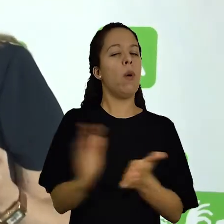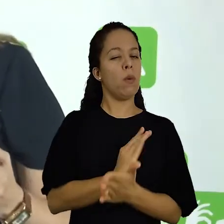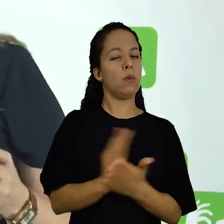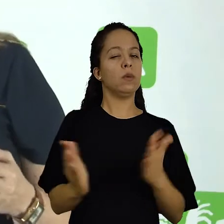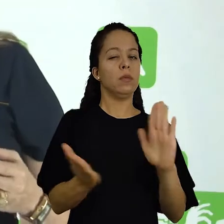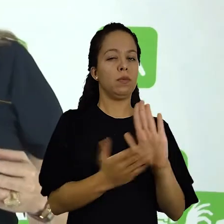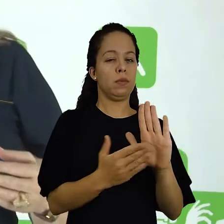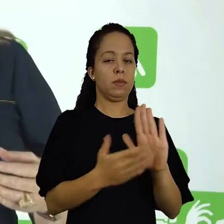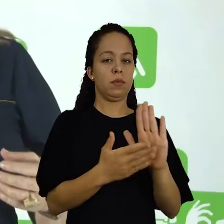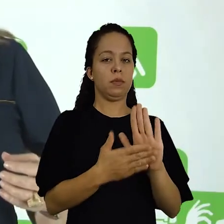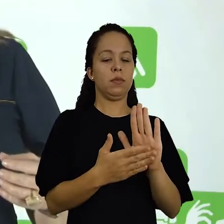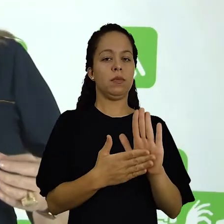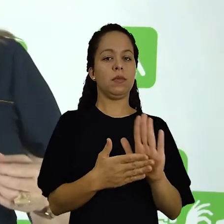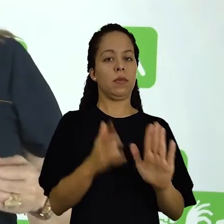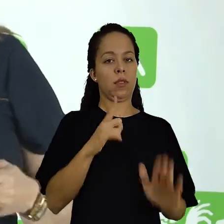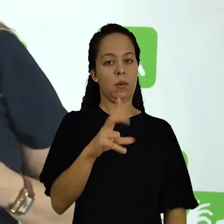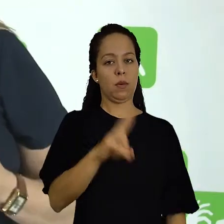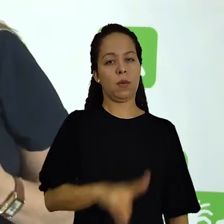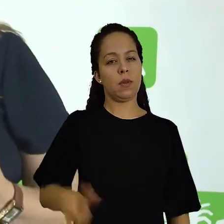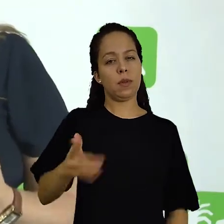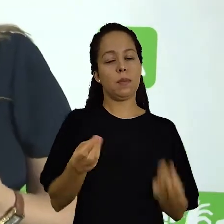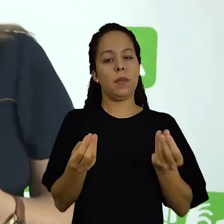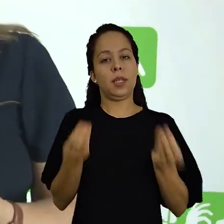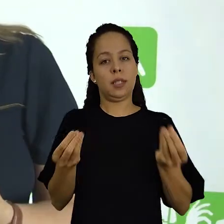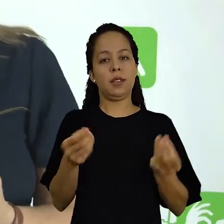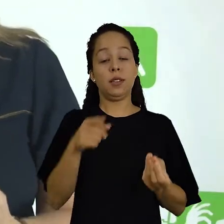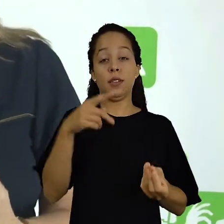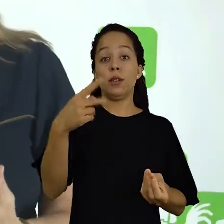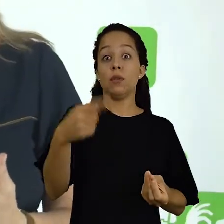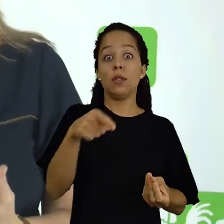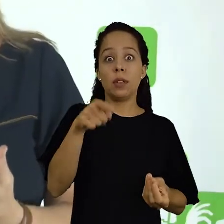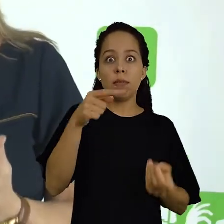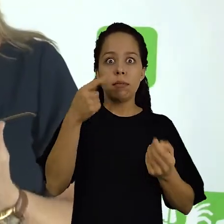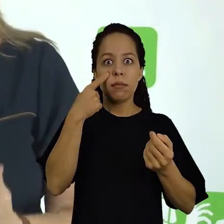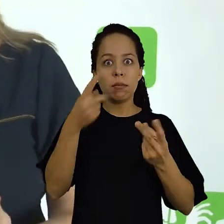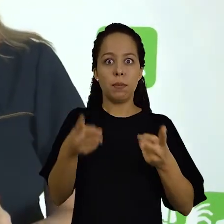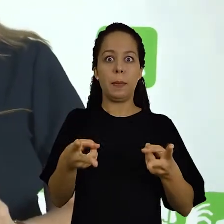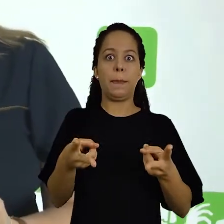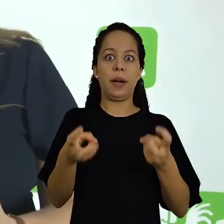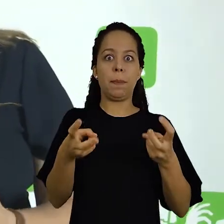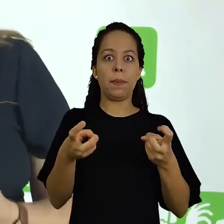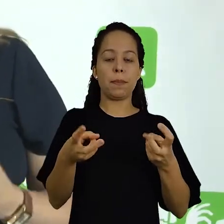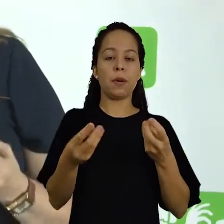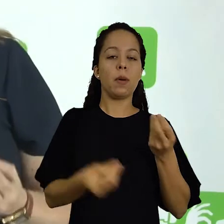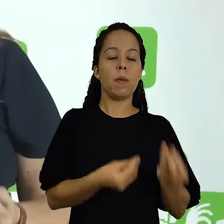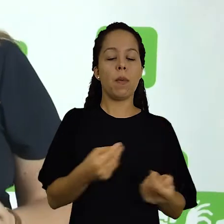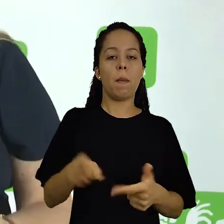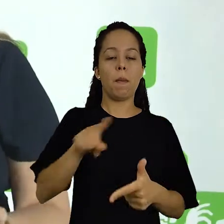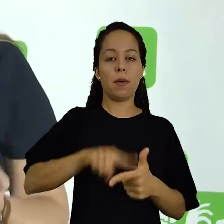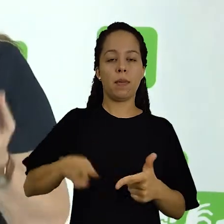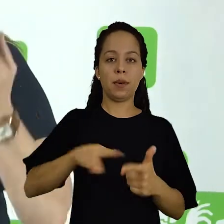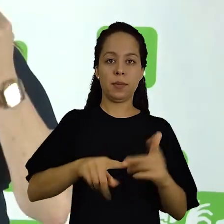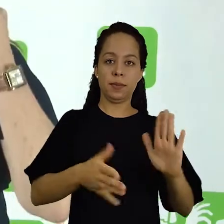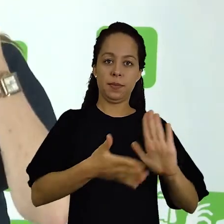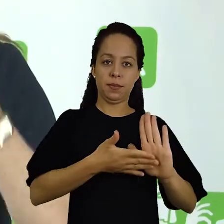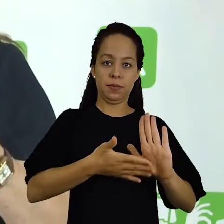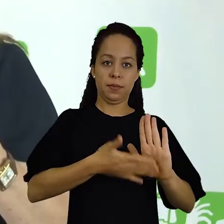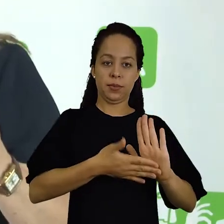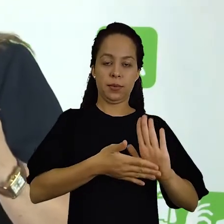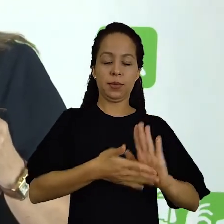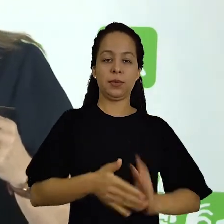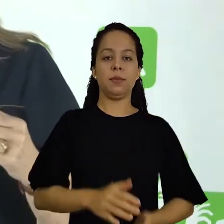perguntas que são usadas para aguçar a sua percepção em relação ao problema